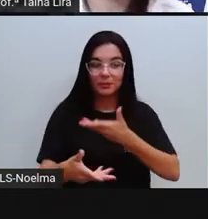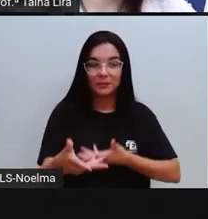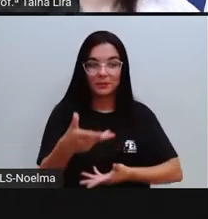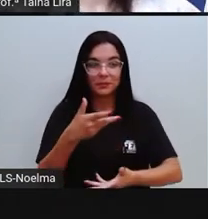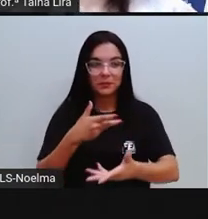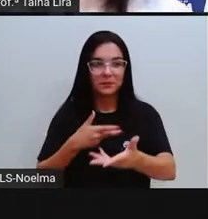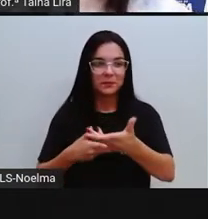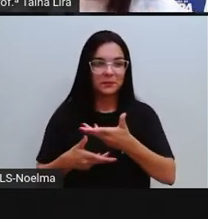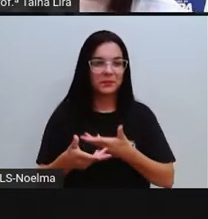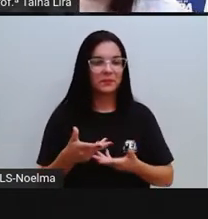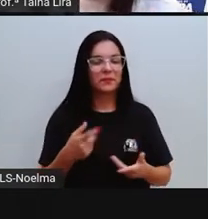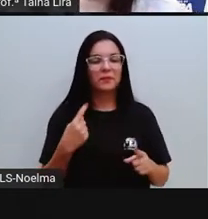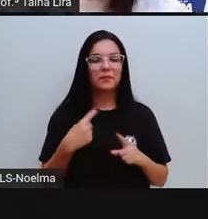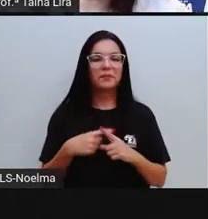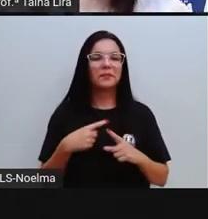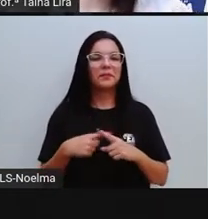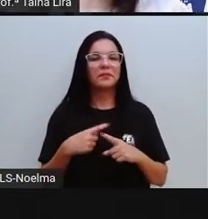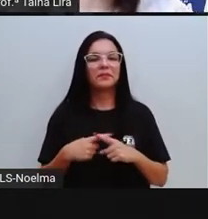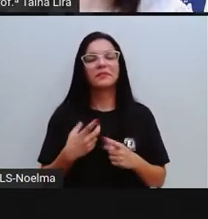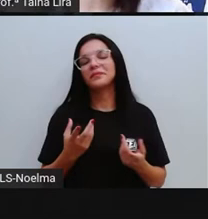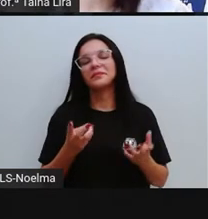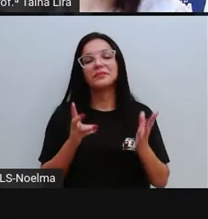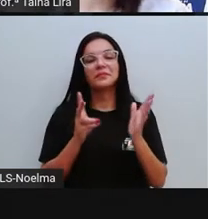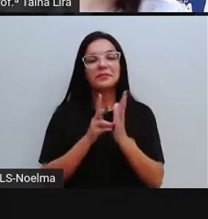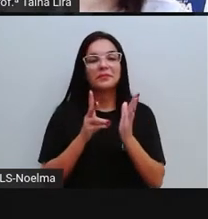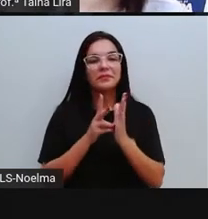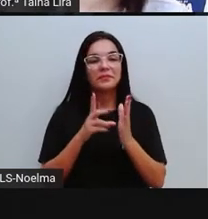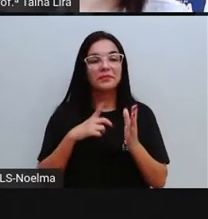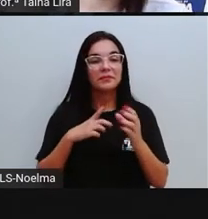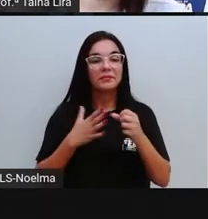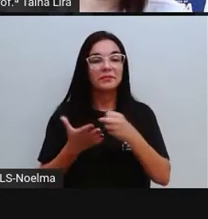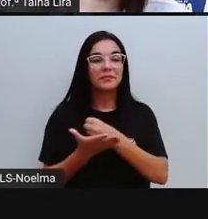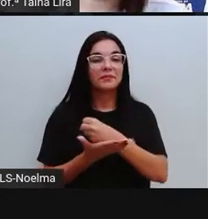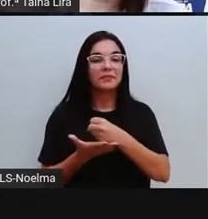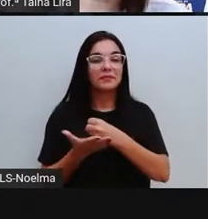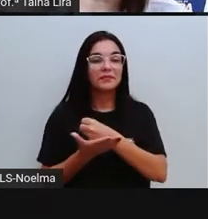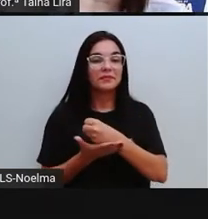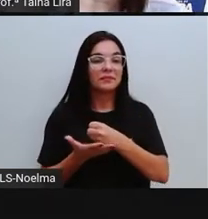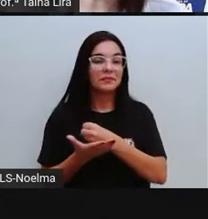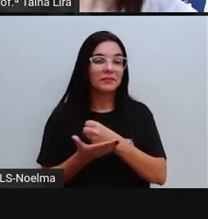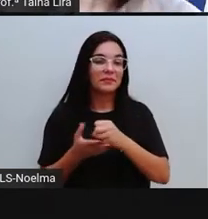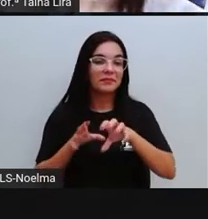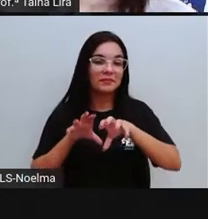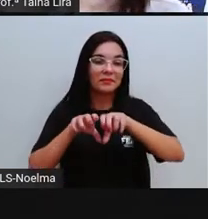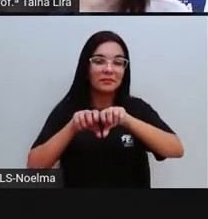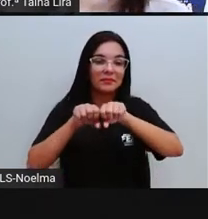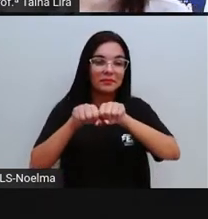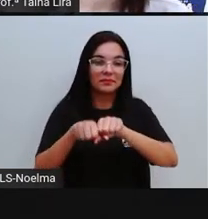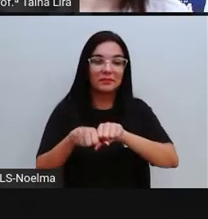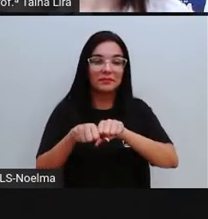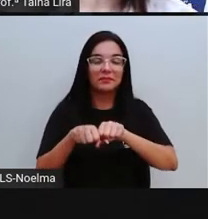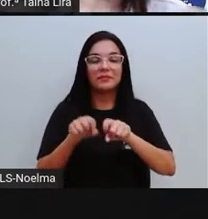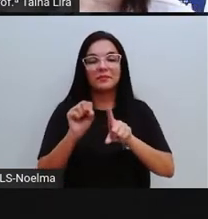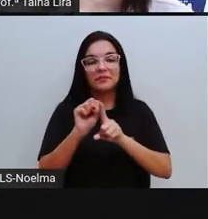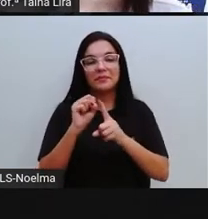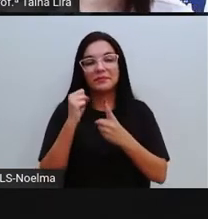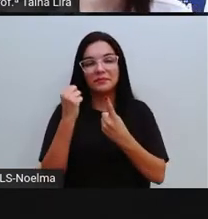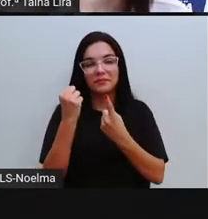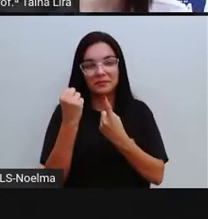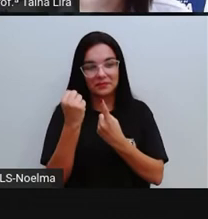aula, os indígenas, né, são um dos povos que foram também, são importantíssimos na